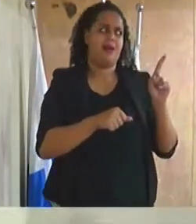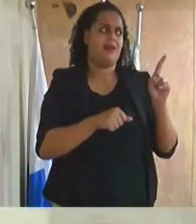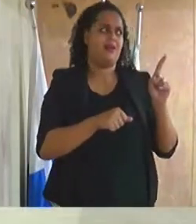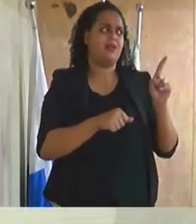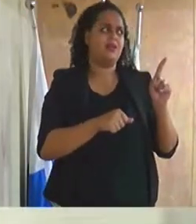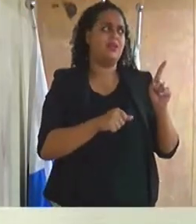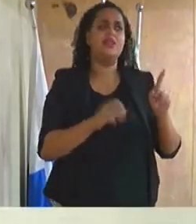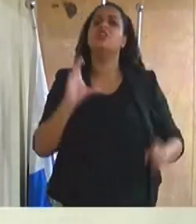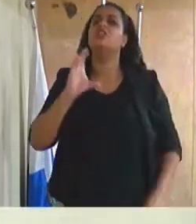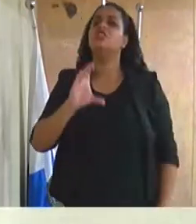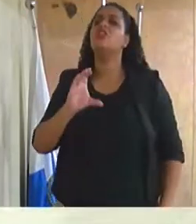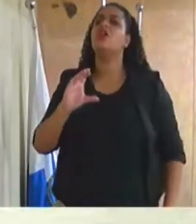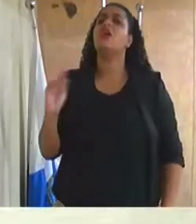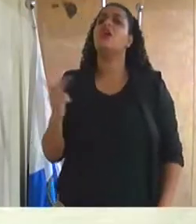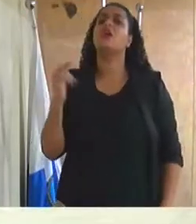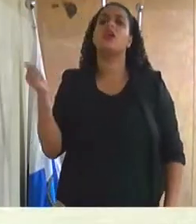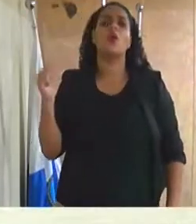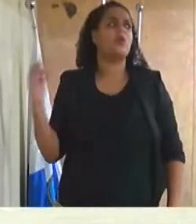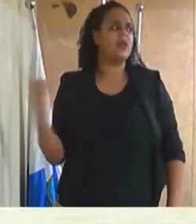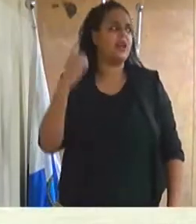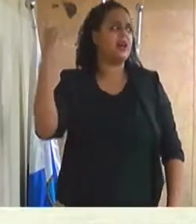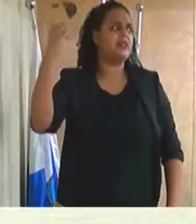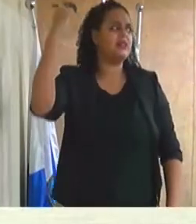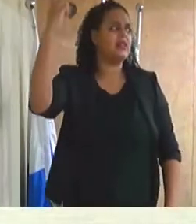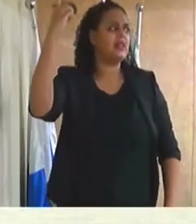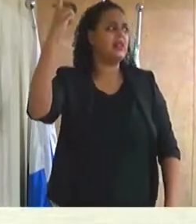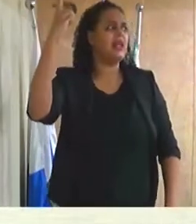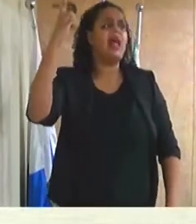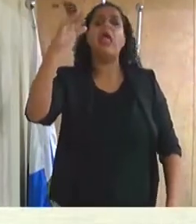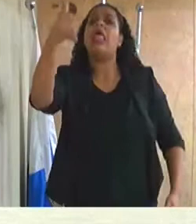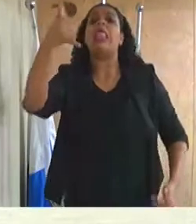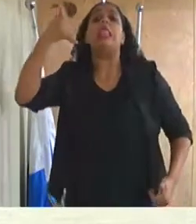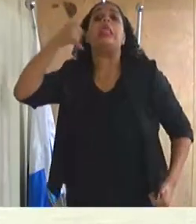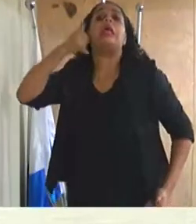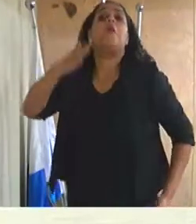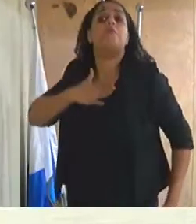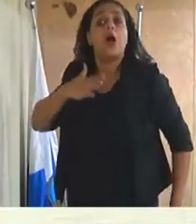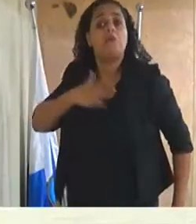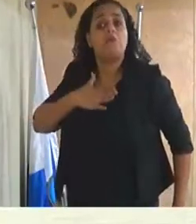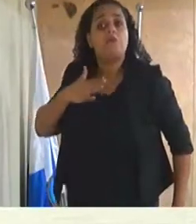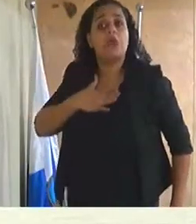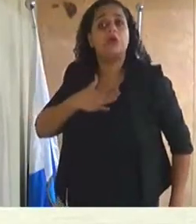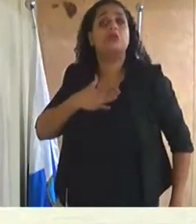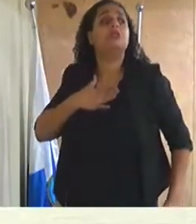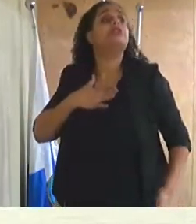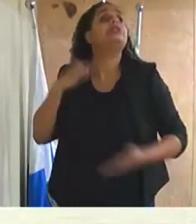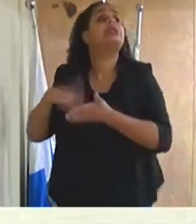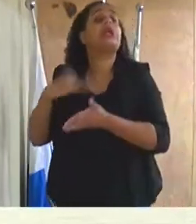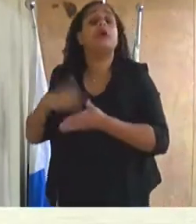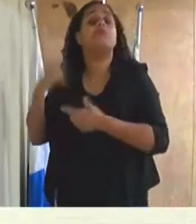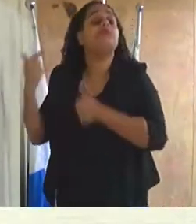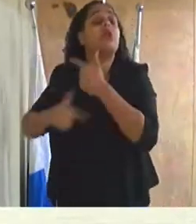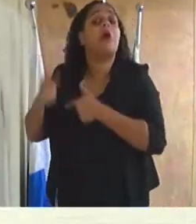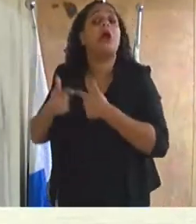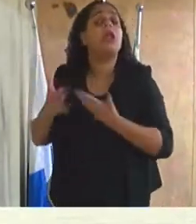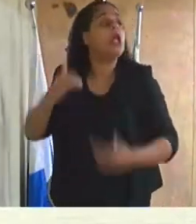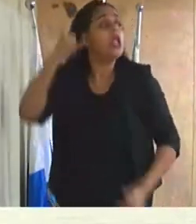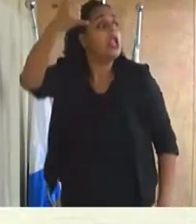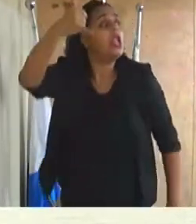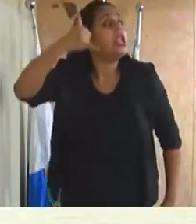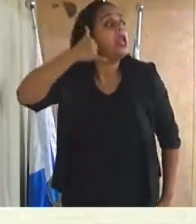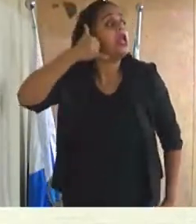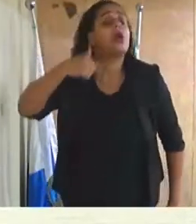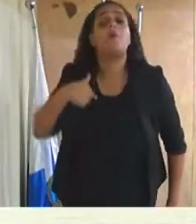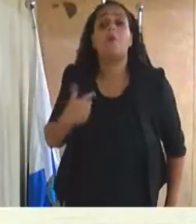Chiquinho Grandão, liga para mim. Não precisa ligar o 90 nem para o delegado da 59, não. Porque eu não posso